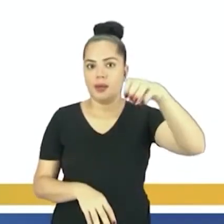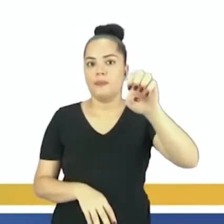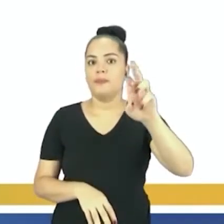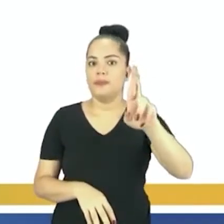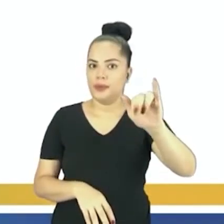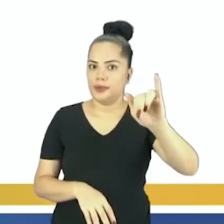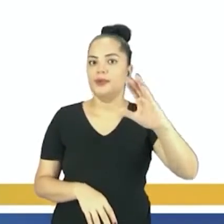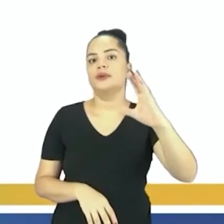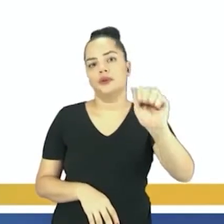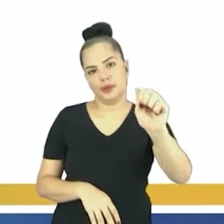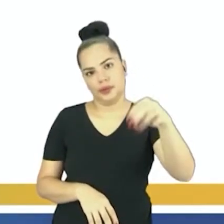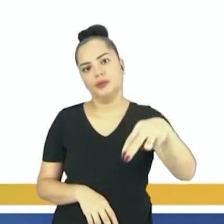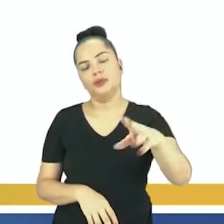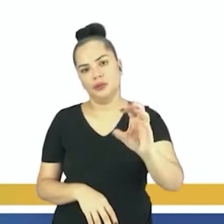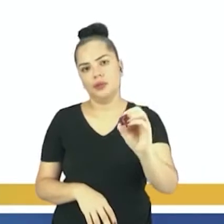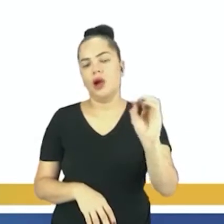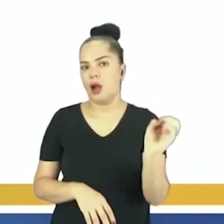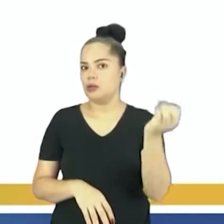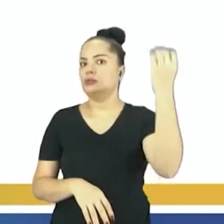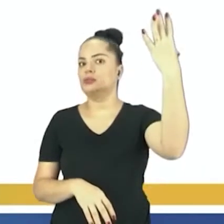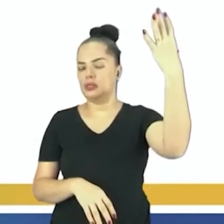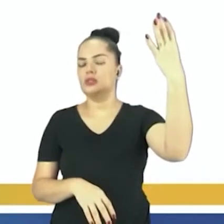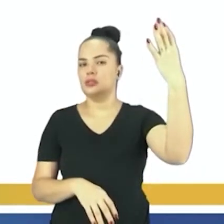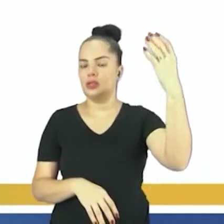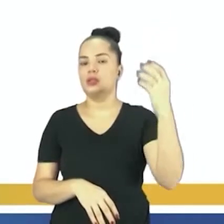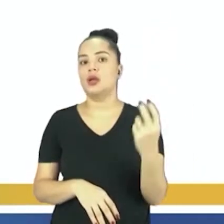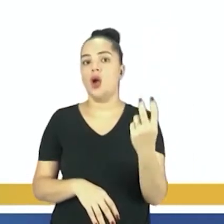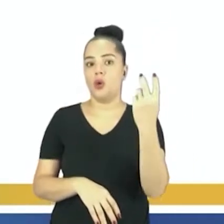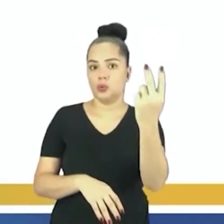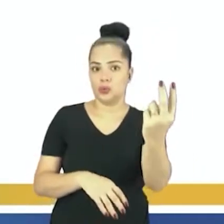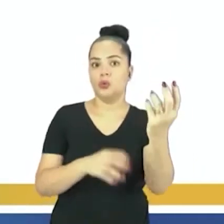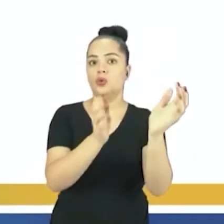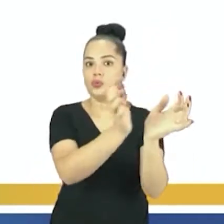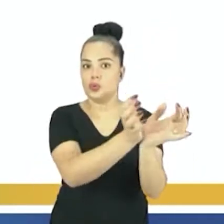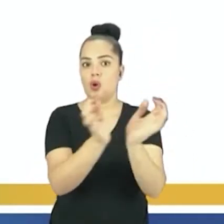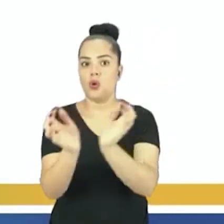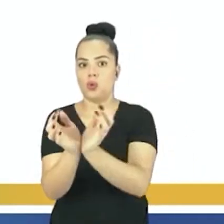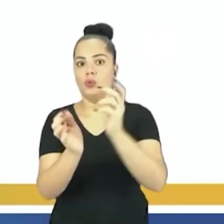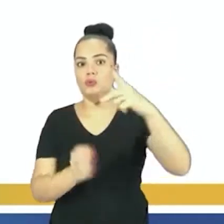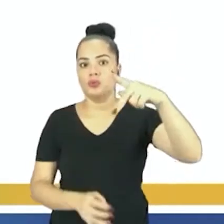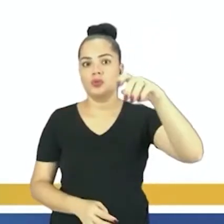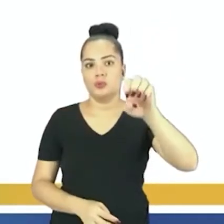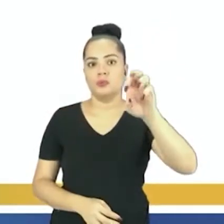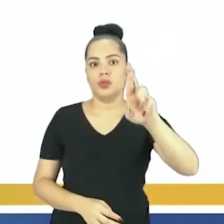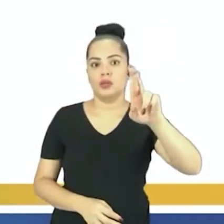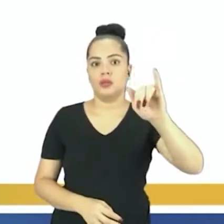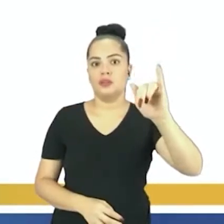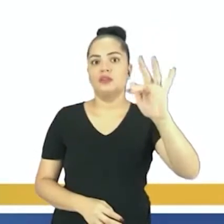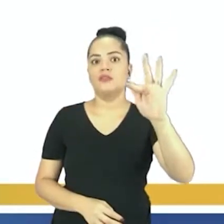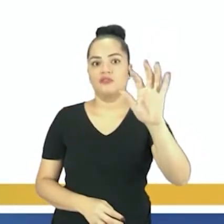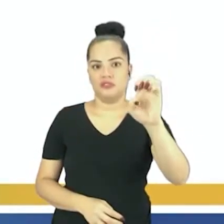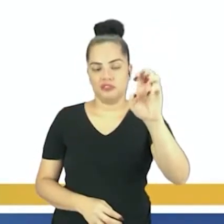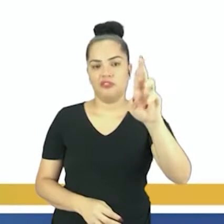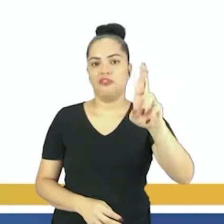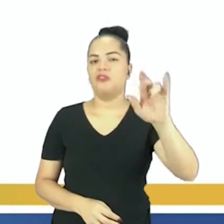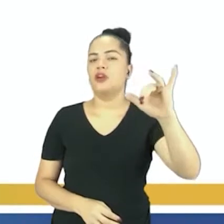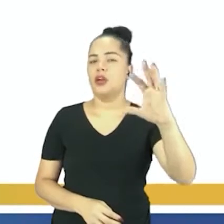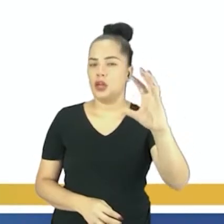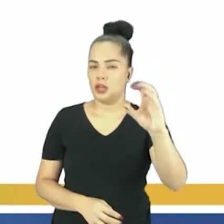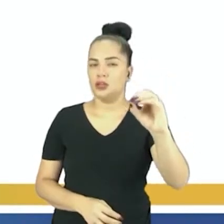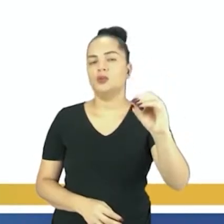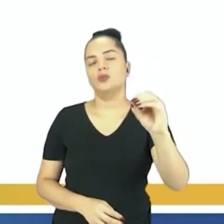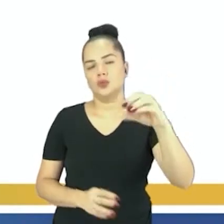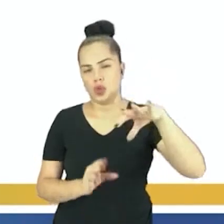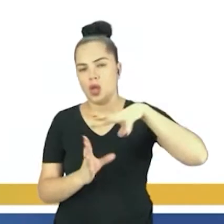estatal. Logo, as duas regiões são consideradas periféricas, em função da posição global